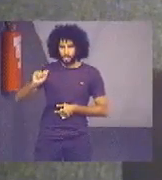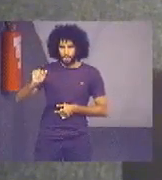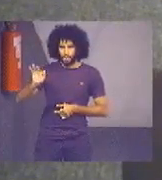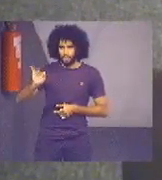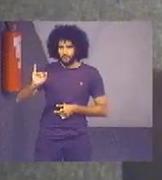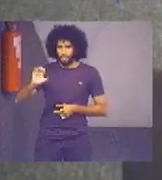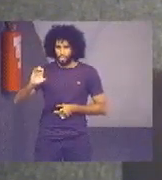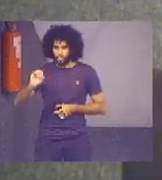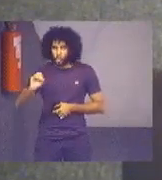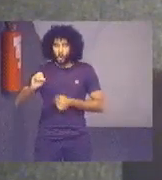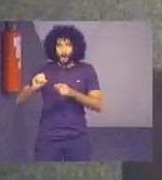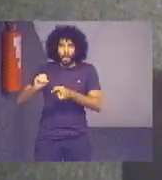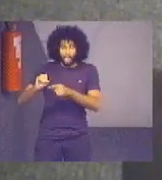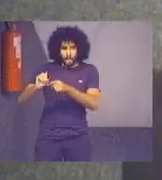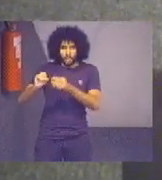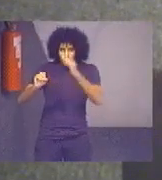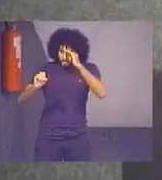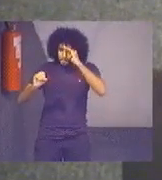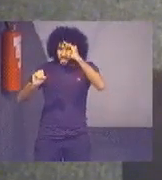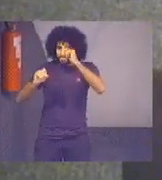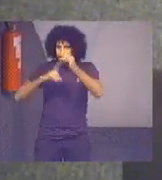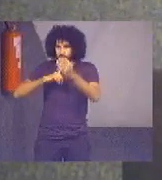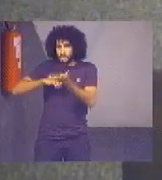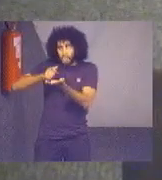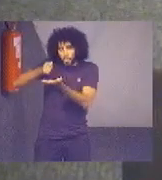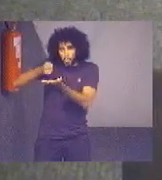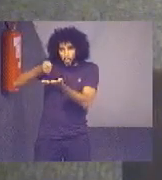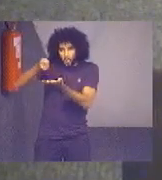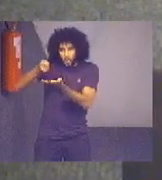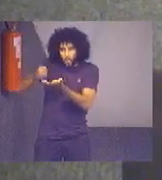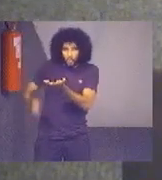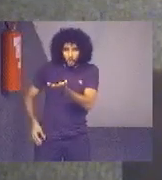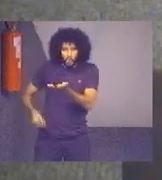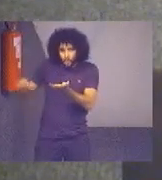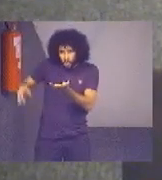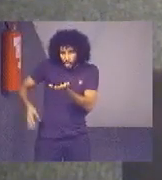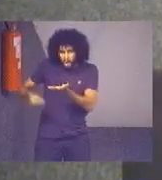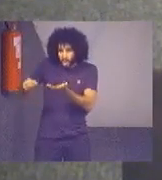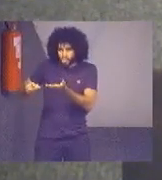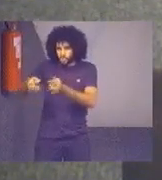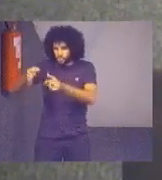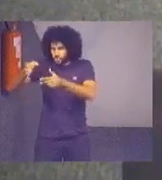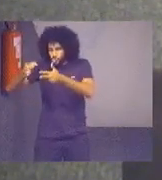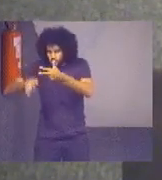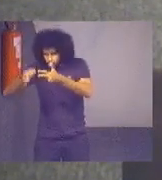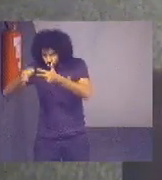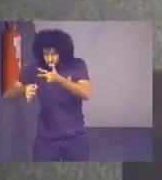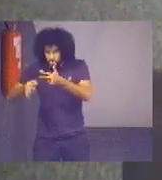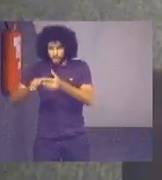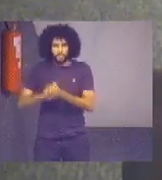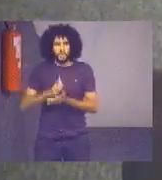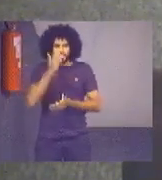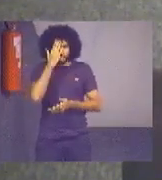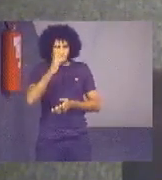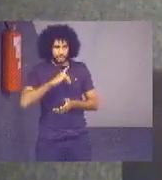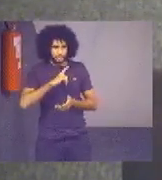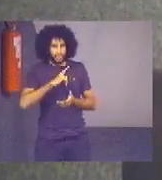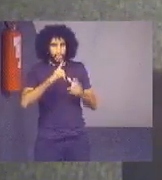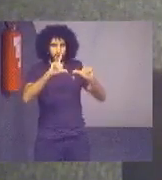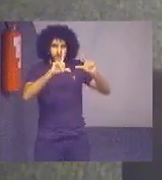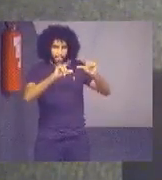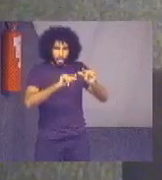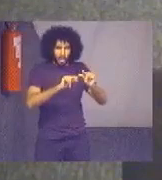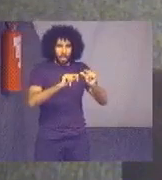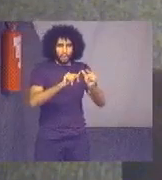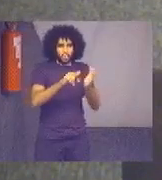Poder Judiciário. Então, a gente vê aí, no total, houve uma redução no consumo de papel, de 8%,